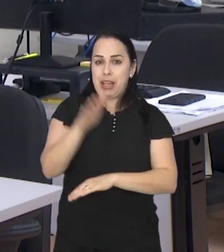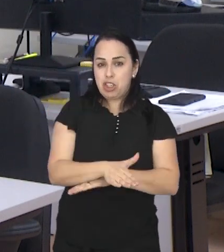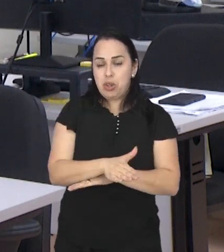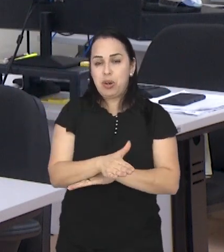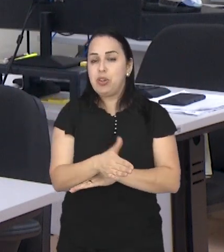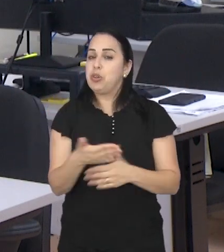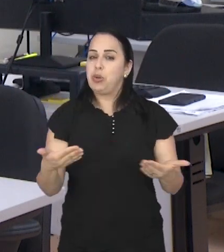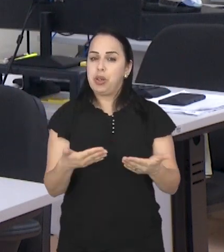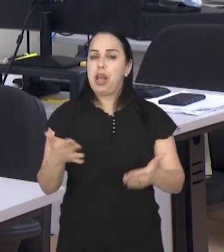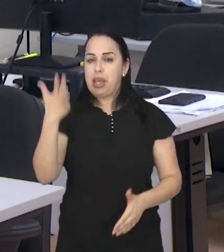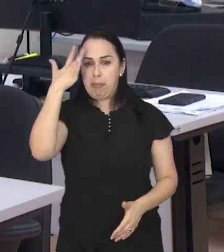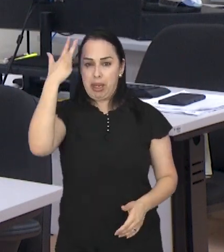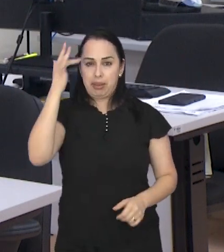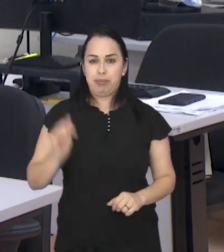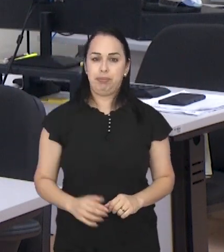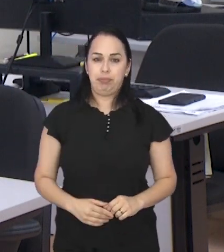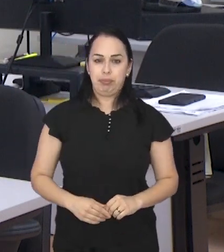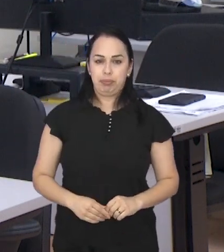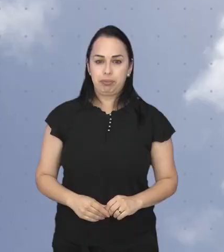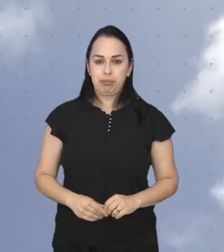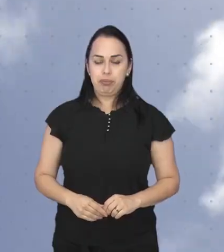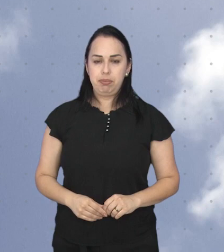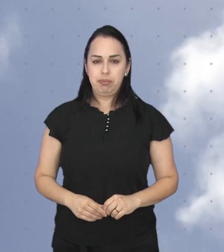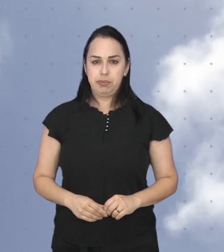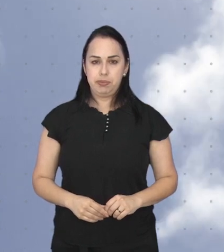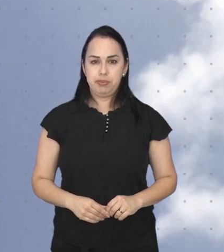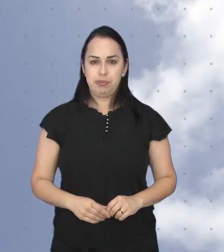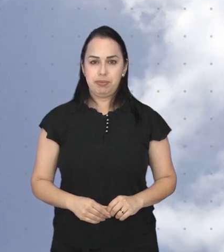para a tarde desta segunda-feira e também amanhã.